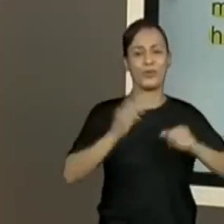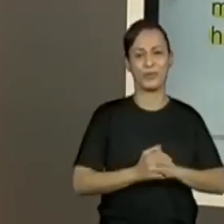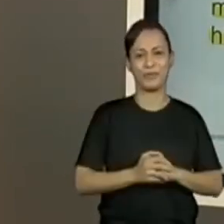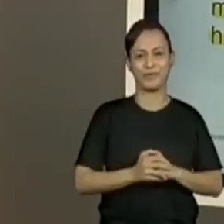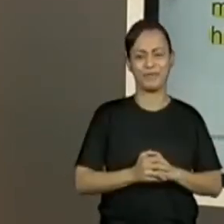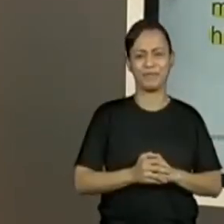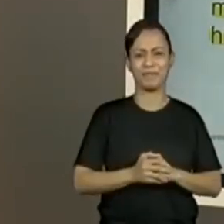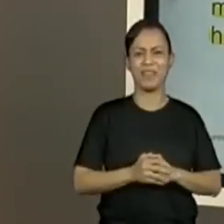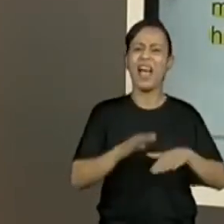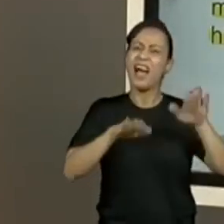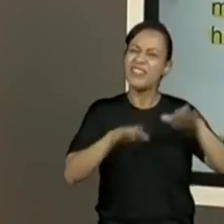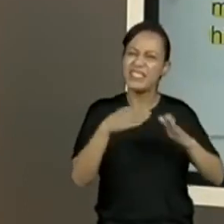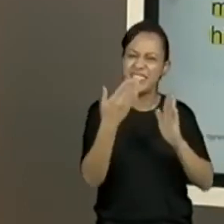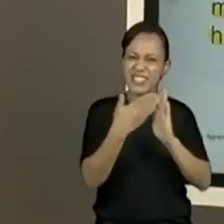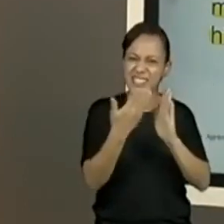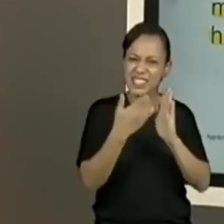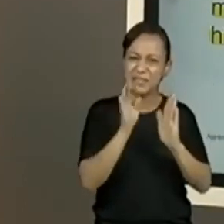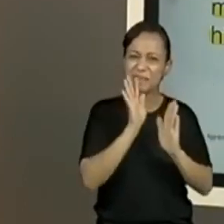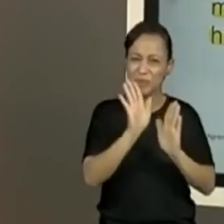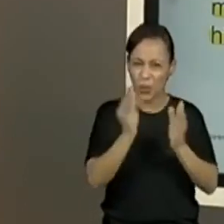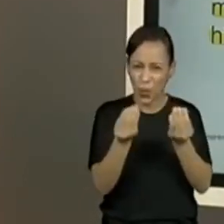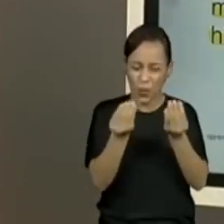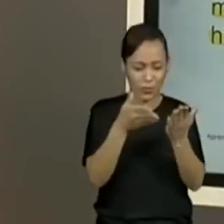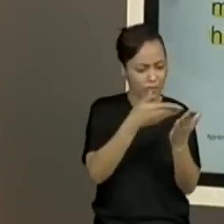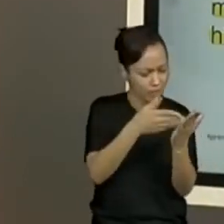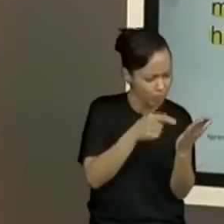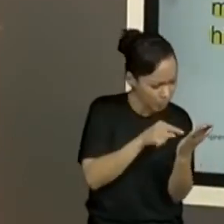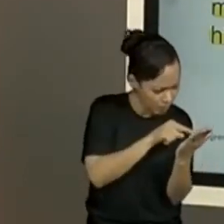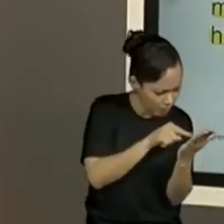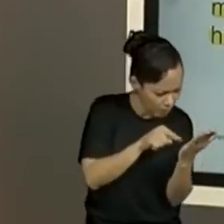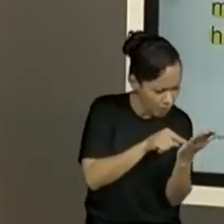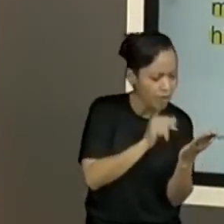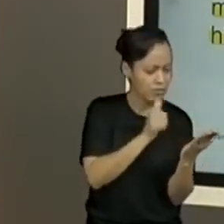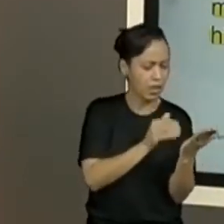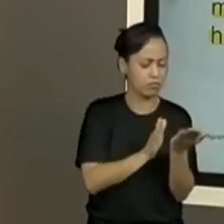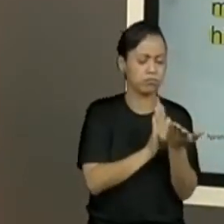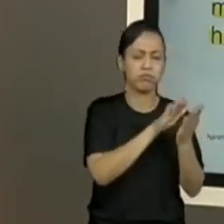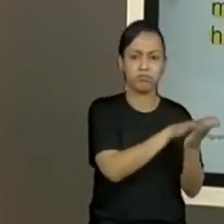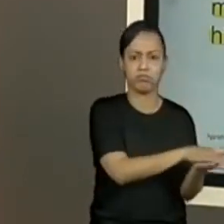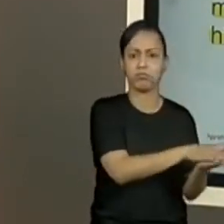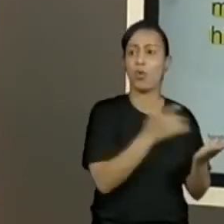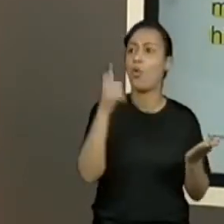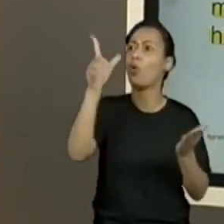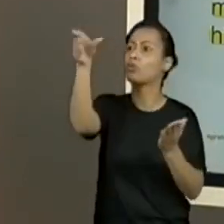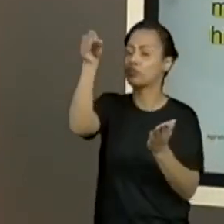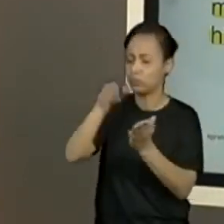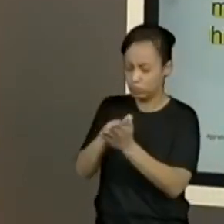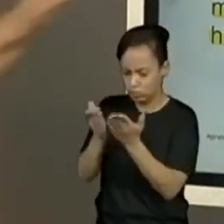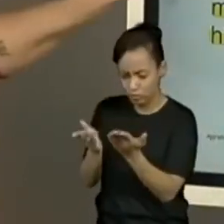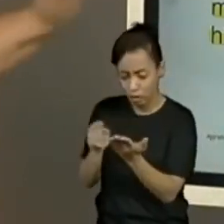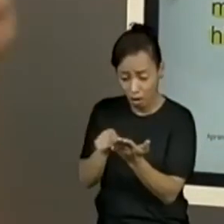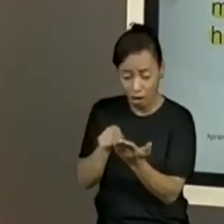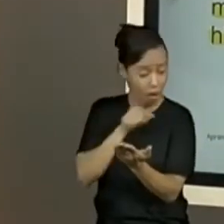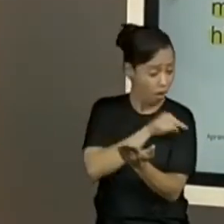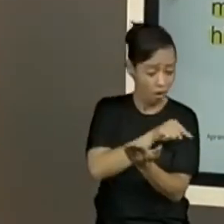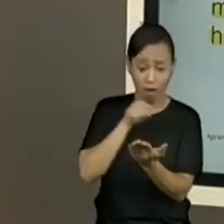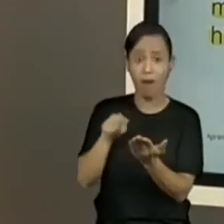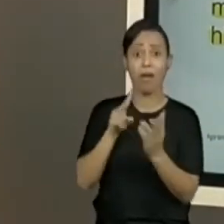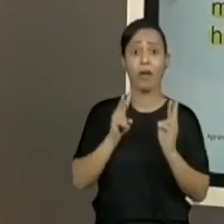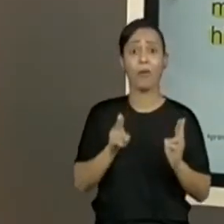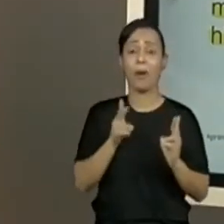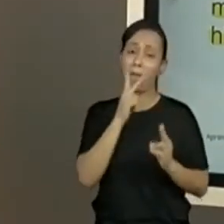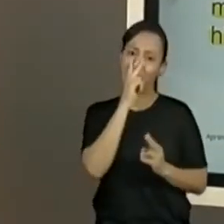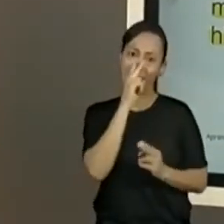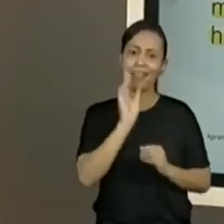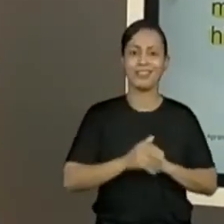é como uma leitura de um livro, a gente precisa fazer algumas perguntas e entender se aquilo que a gente tem dúvida está no texto, por que a gente faz as perguntas. Mas eu acho que aqui